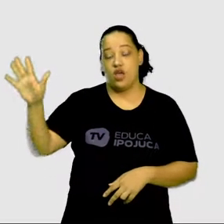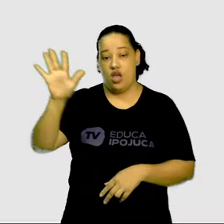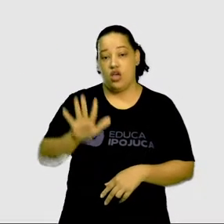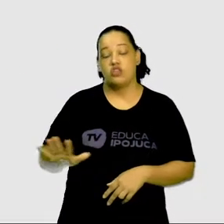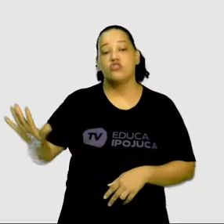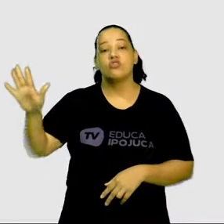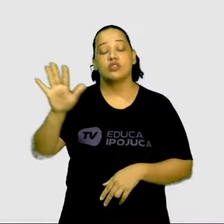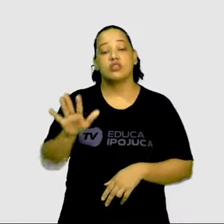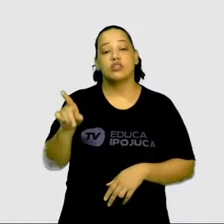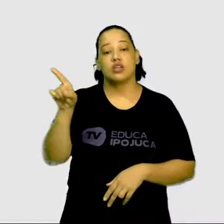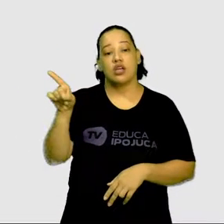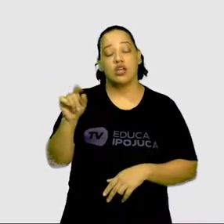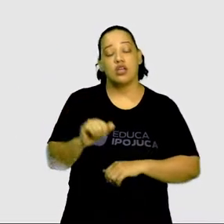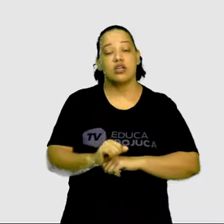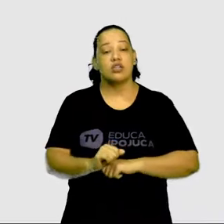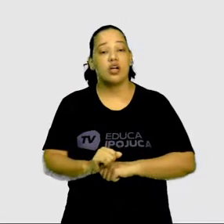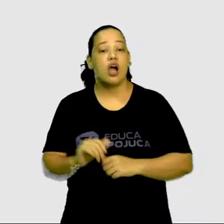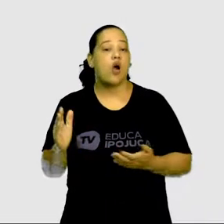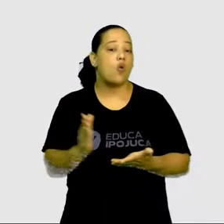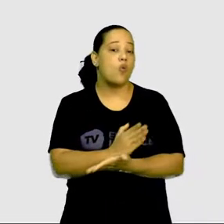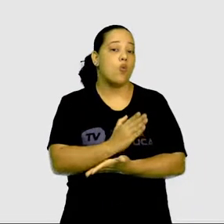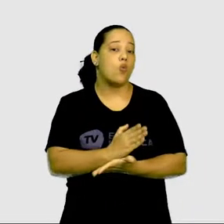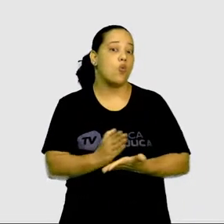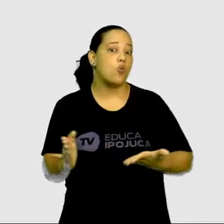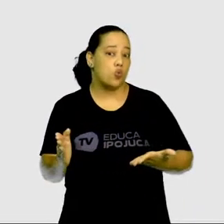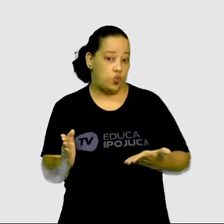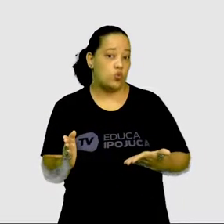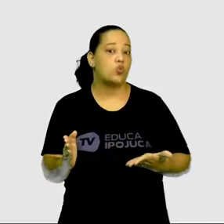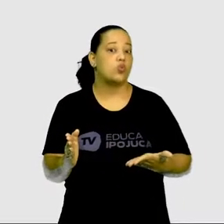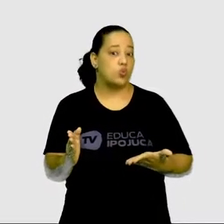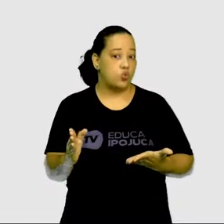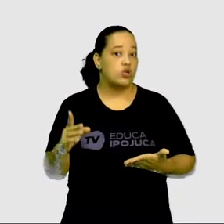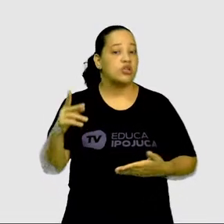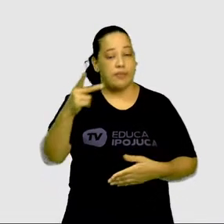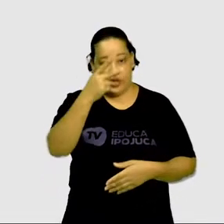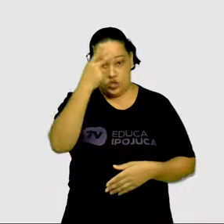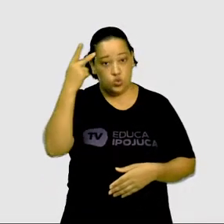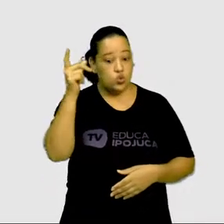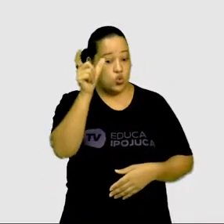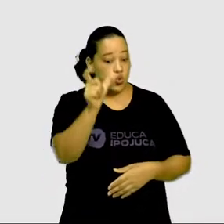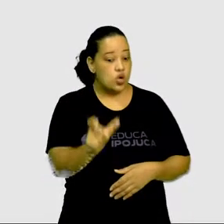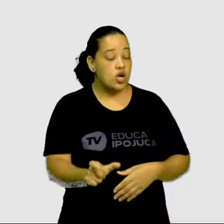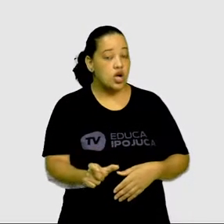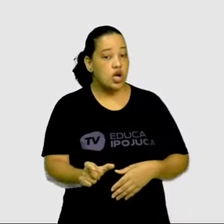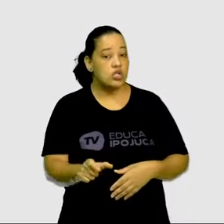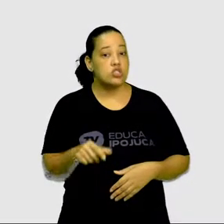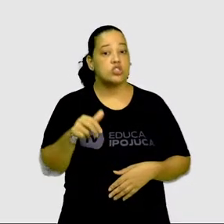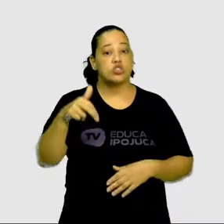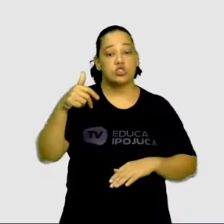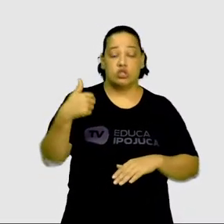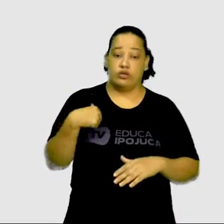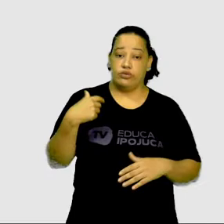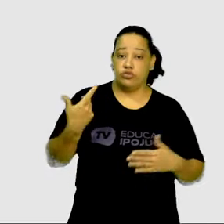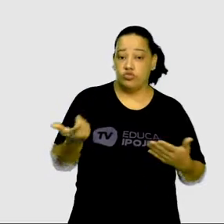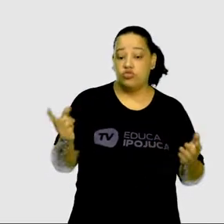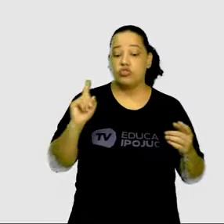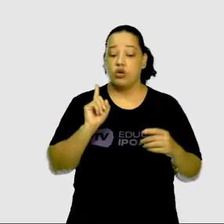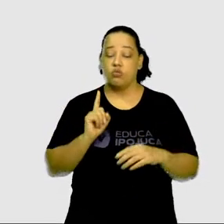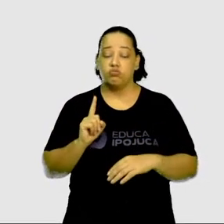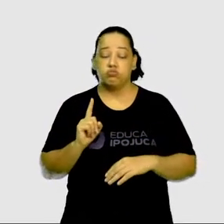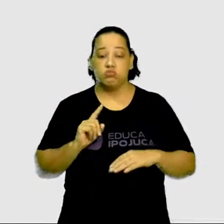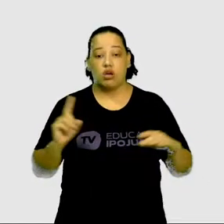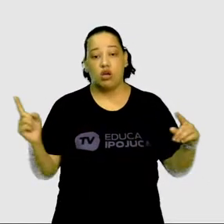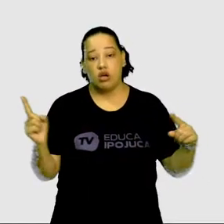observar que alguns pedestres estão estão andando, atravessando a avenida